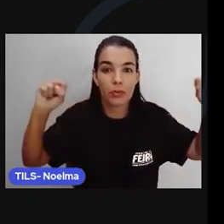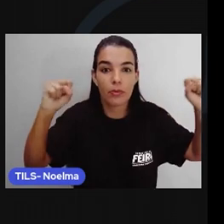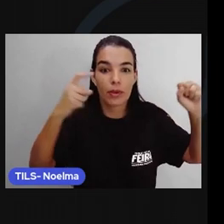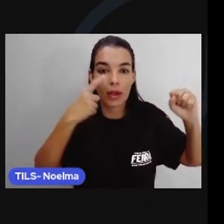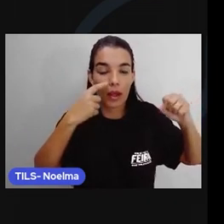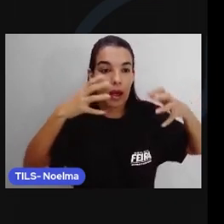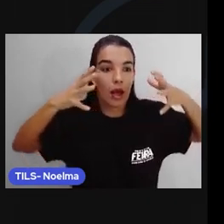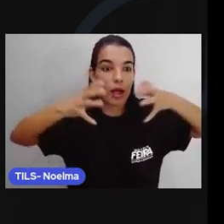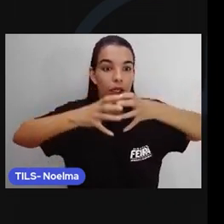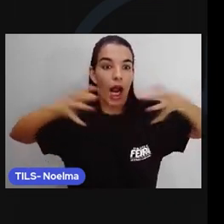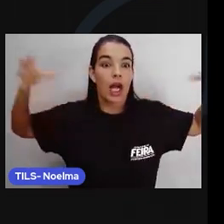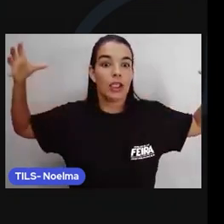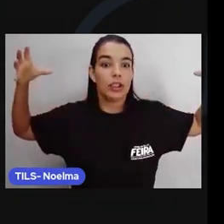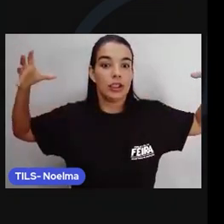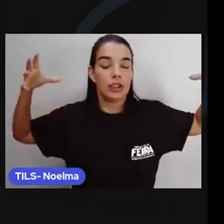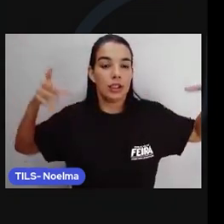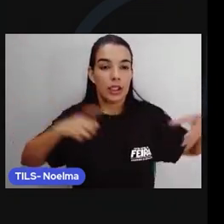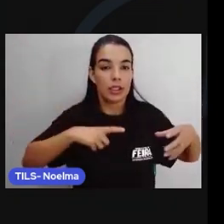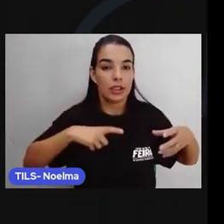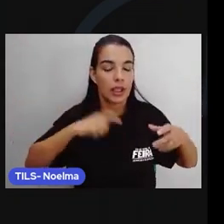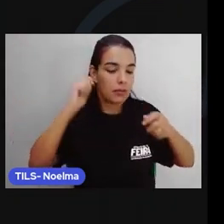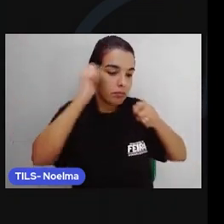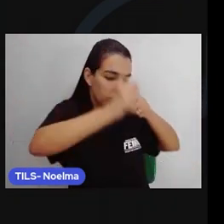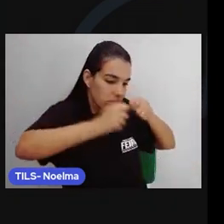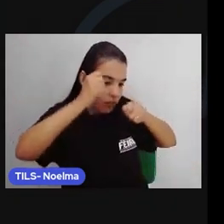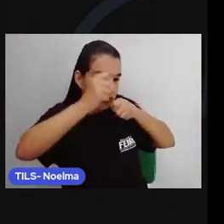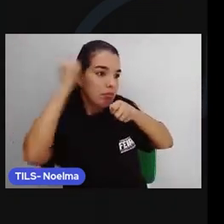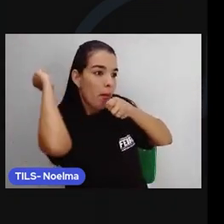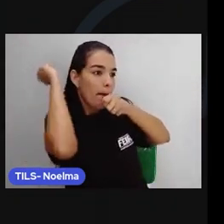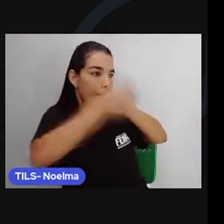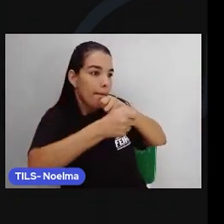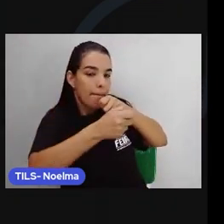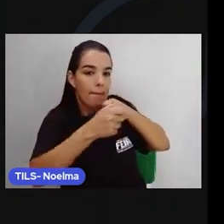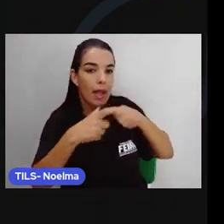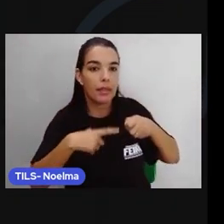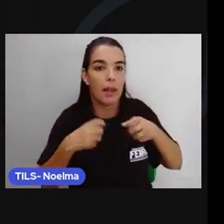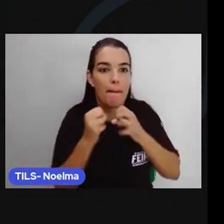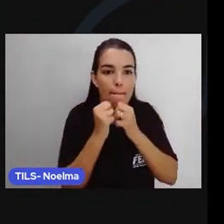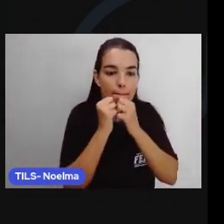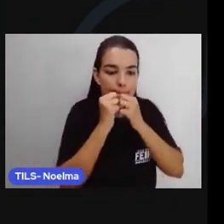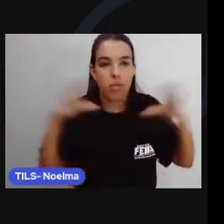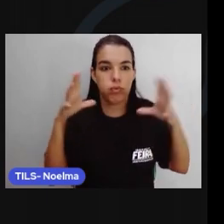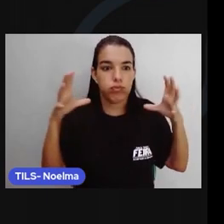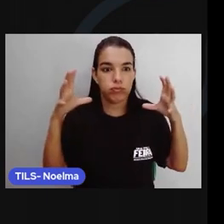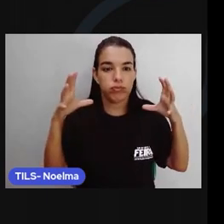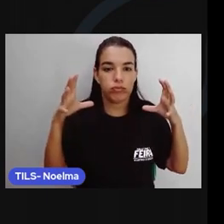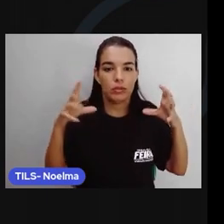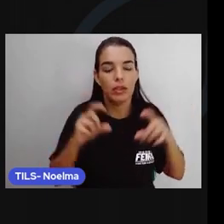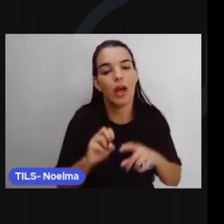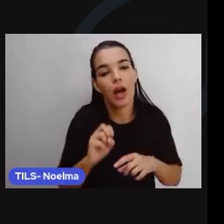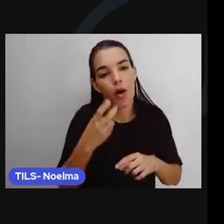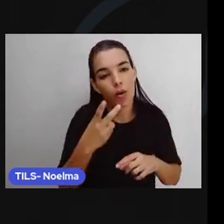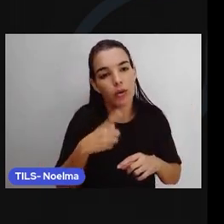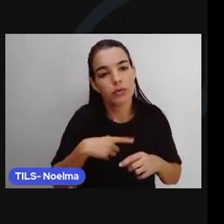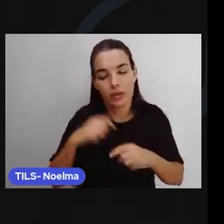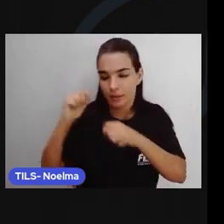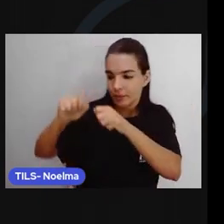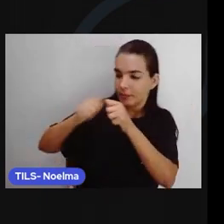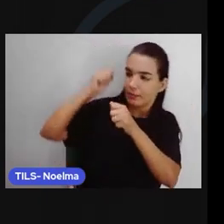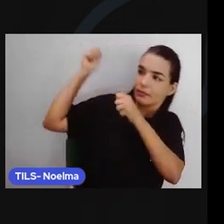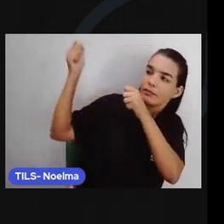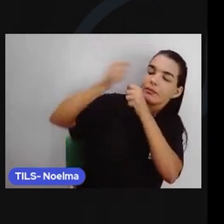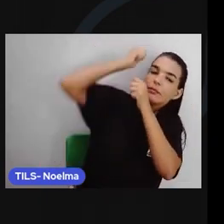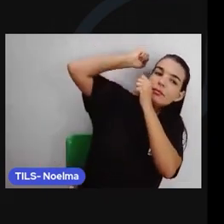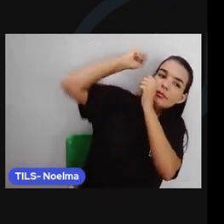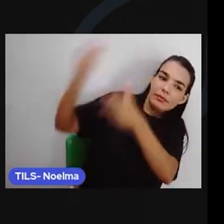de pescador Que atumenta ele pescando com bomba Ou então com tarrafa Olha aqui,